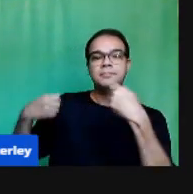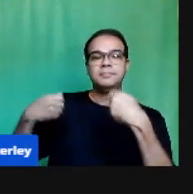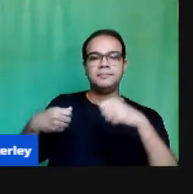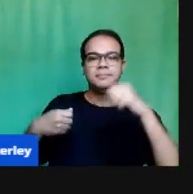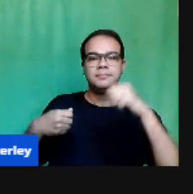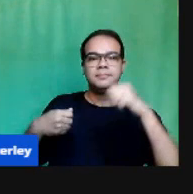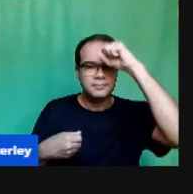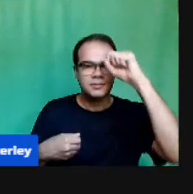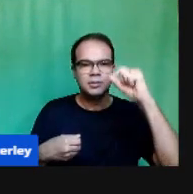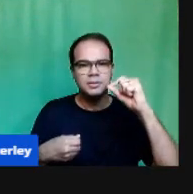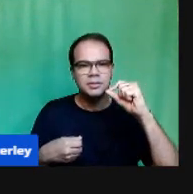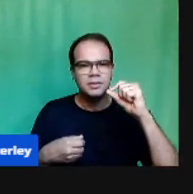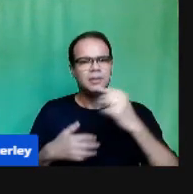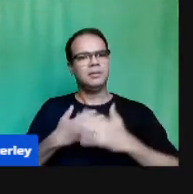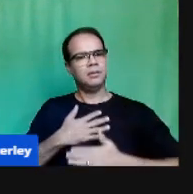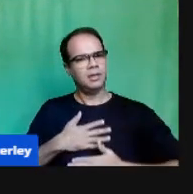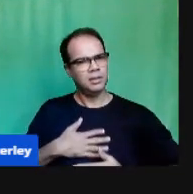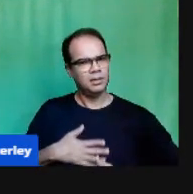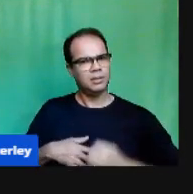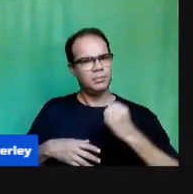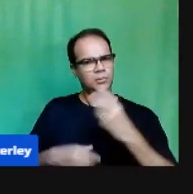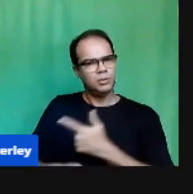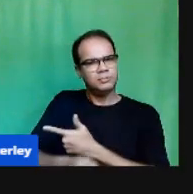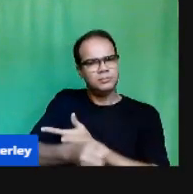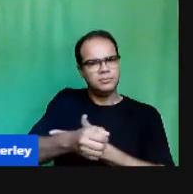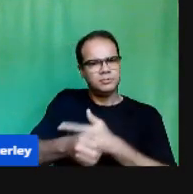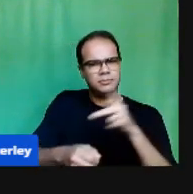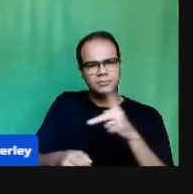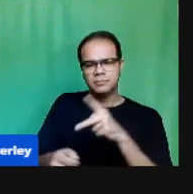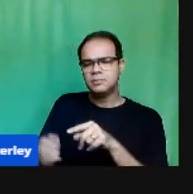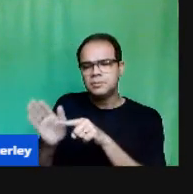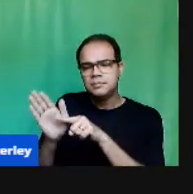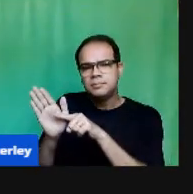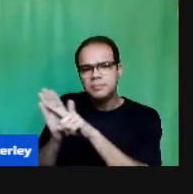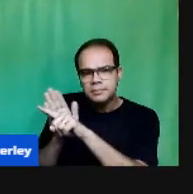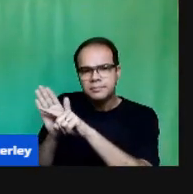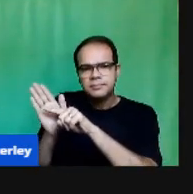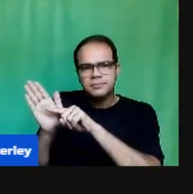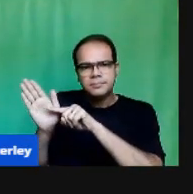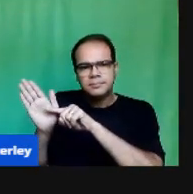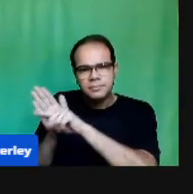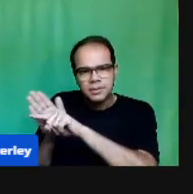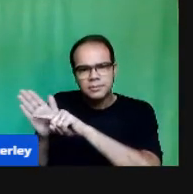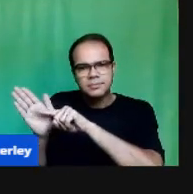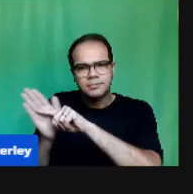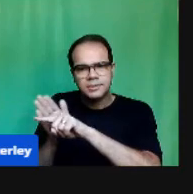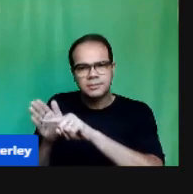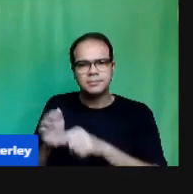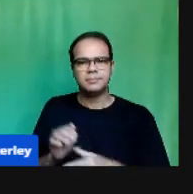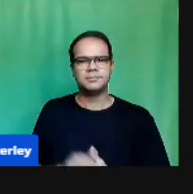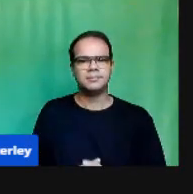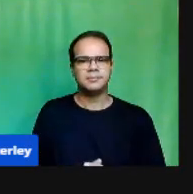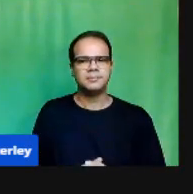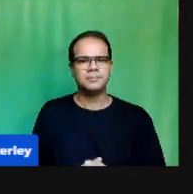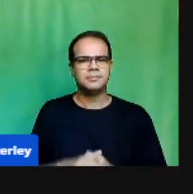Hoffman O ato De avaliar É essencialmente Interpretativo Há uma troca De